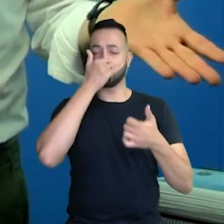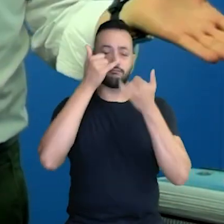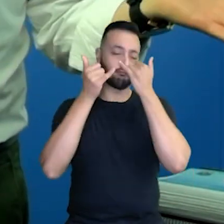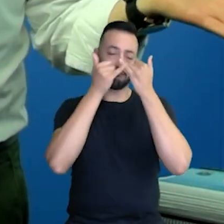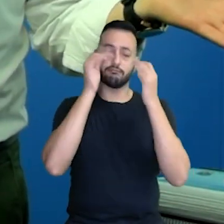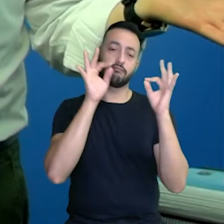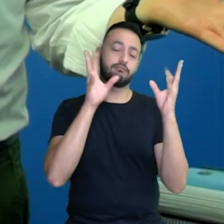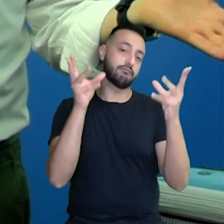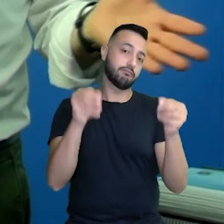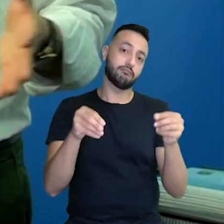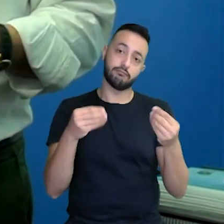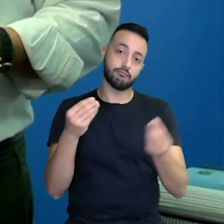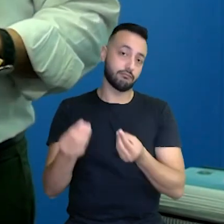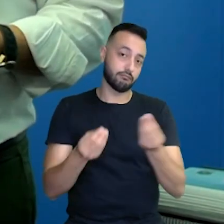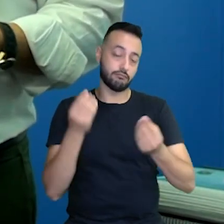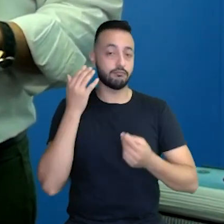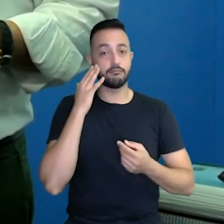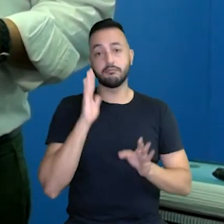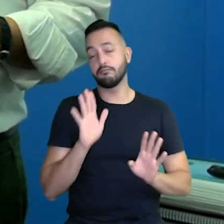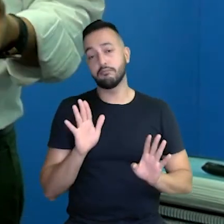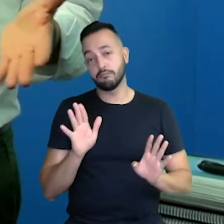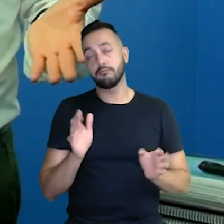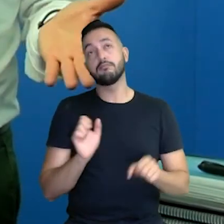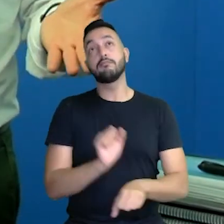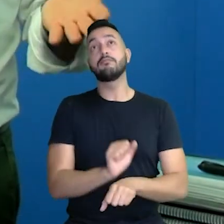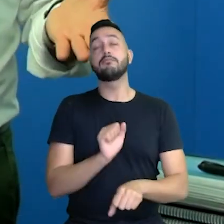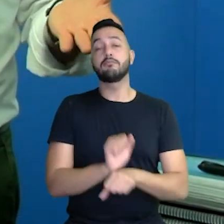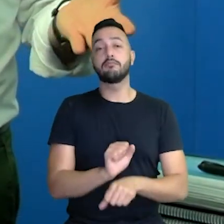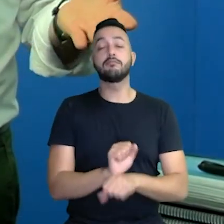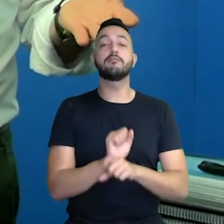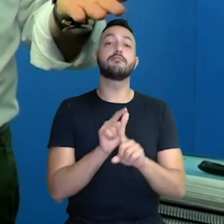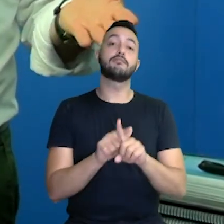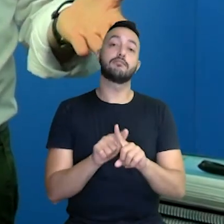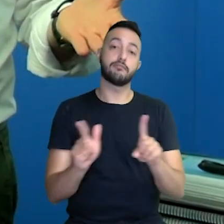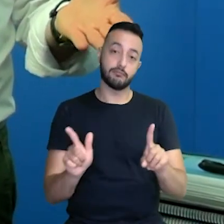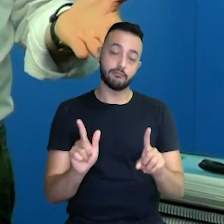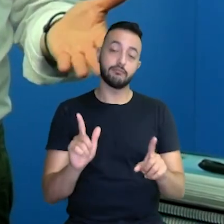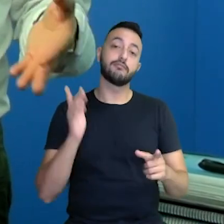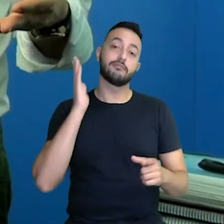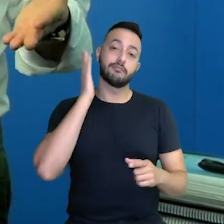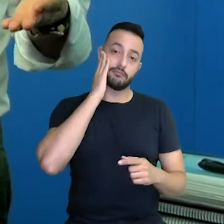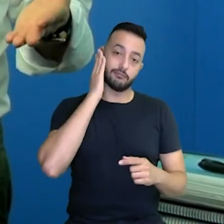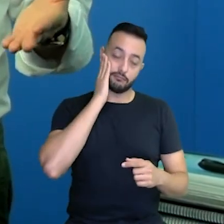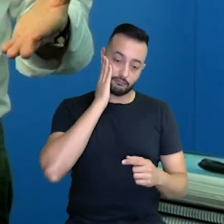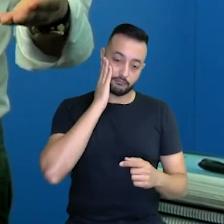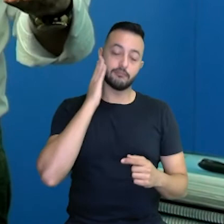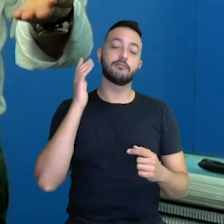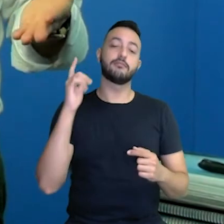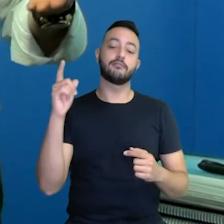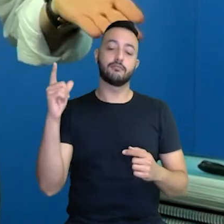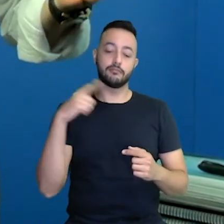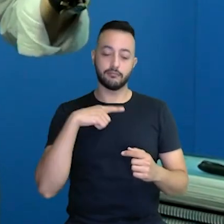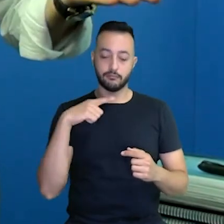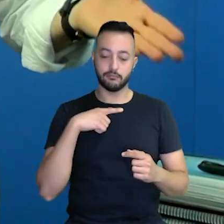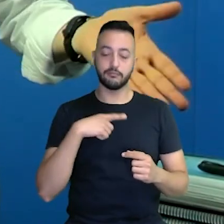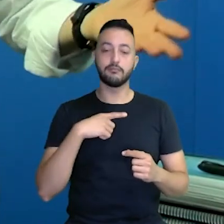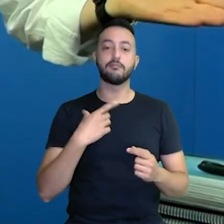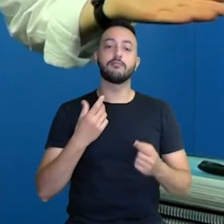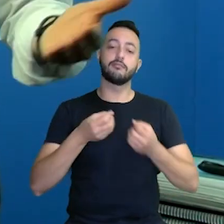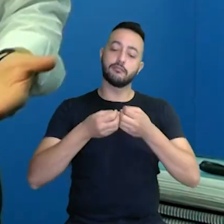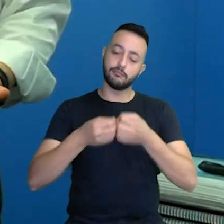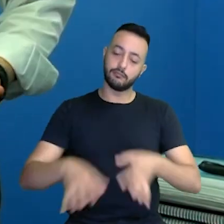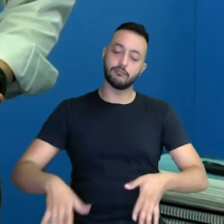qual o critério, como vai ser isso, estamos esperando, mas que a gente sabe que houve todo um